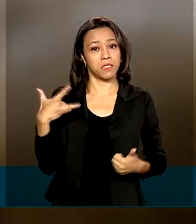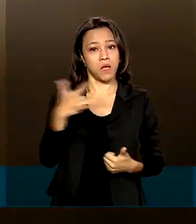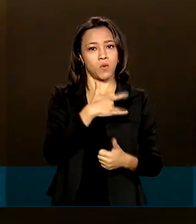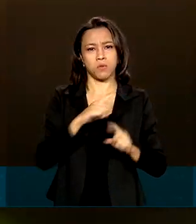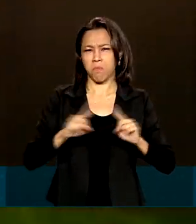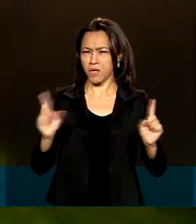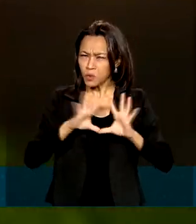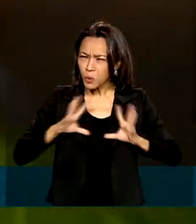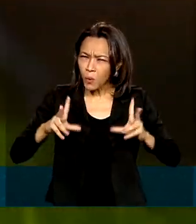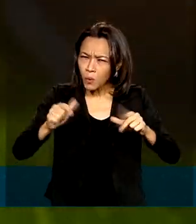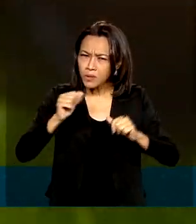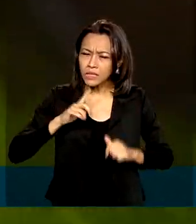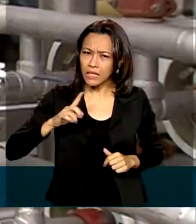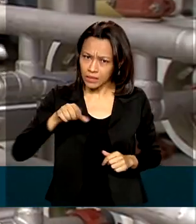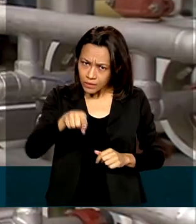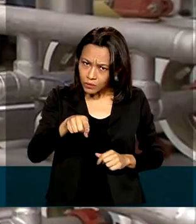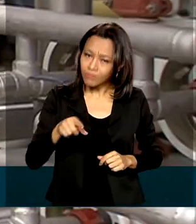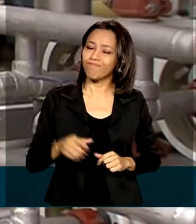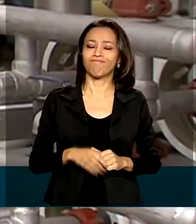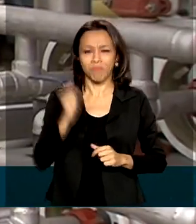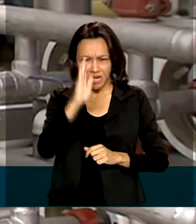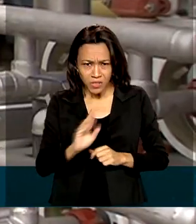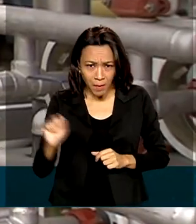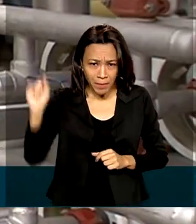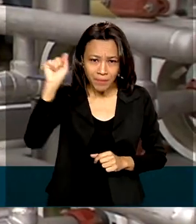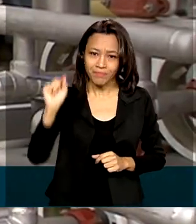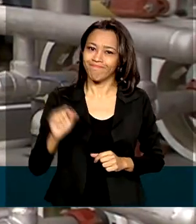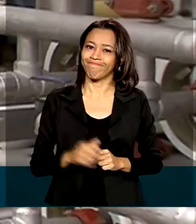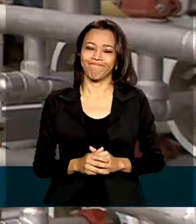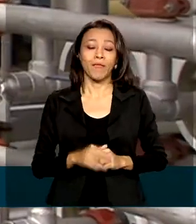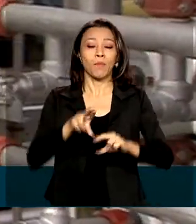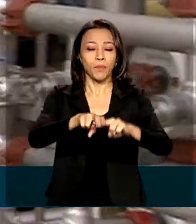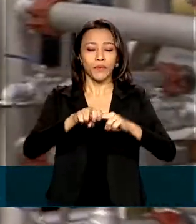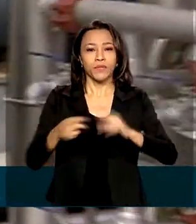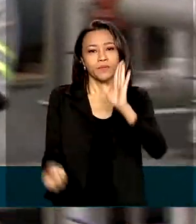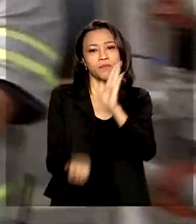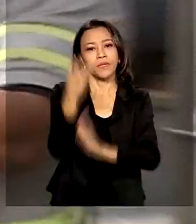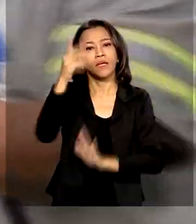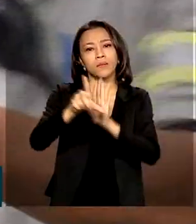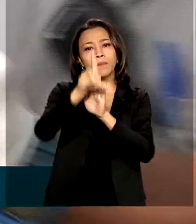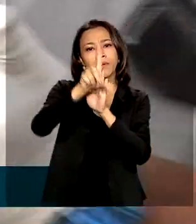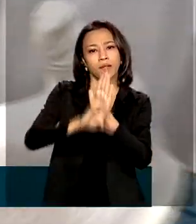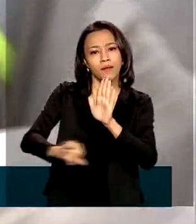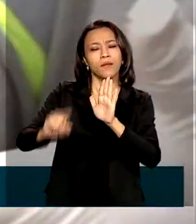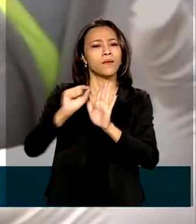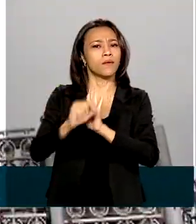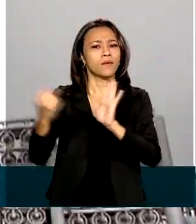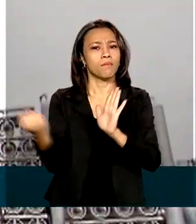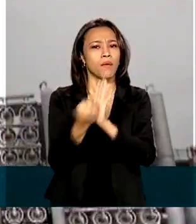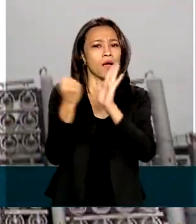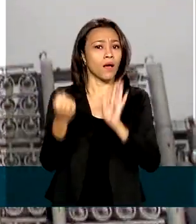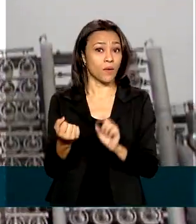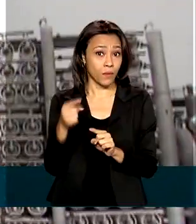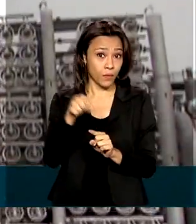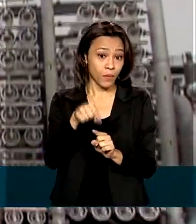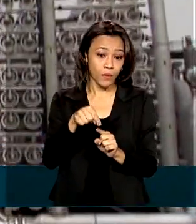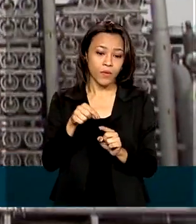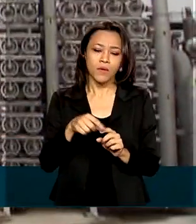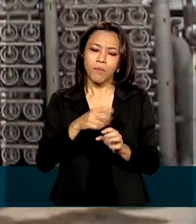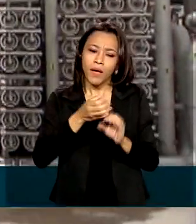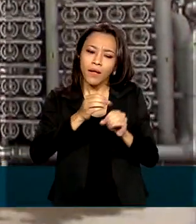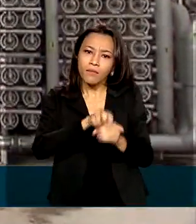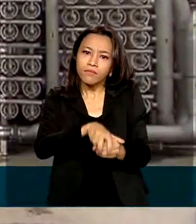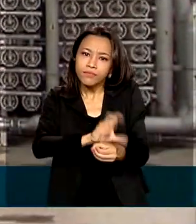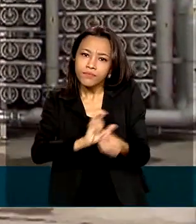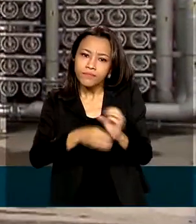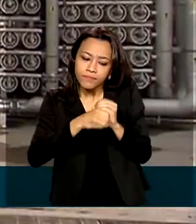chega a todos os lugares do Brasil. Por isso, foi criado o novo marco legal do saneamento público. Com o marco do saneamento,